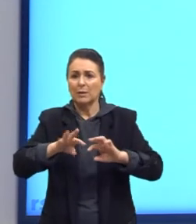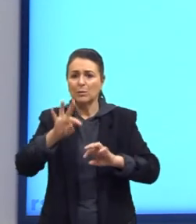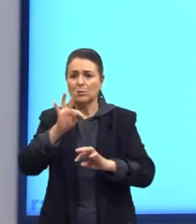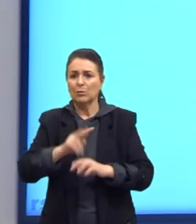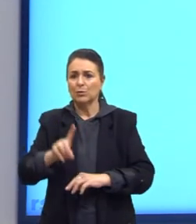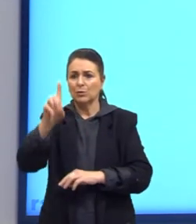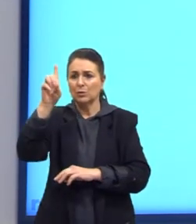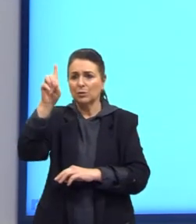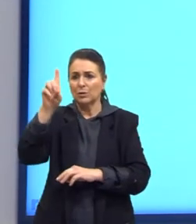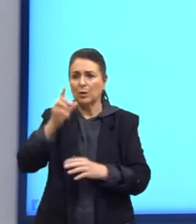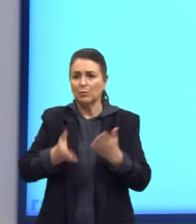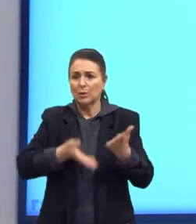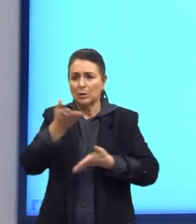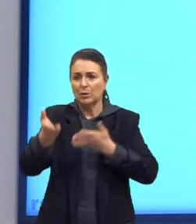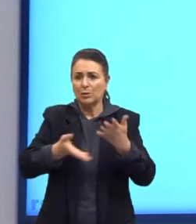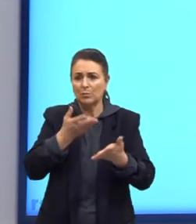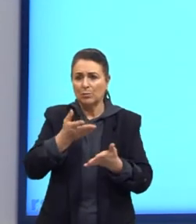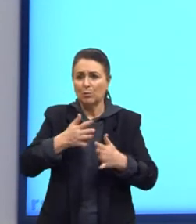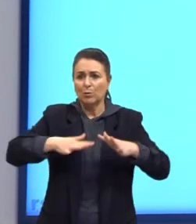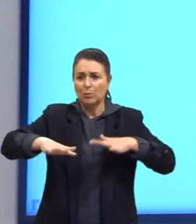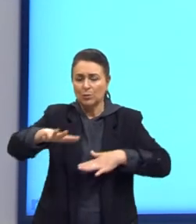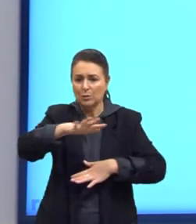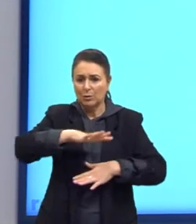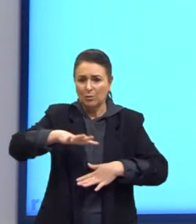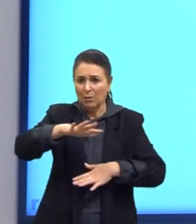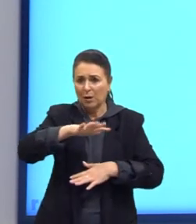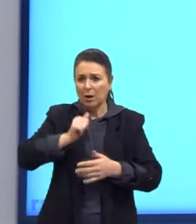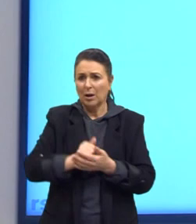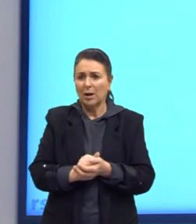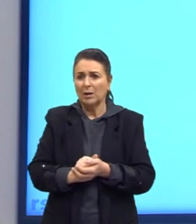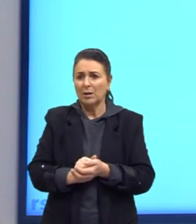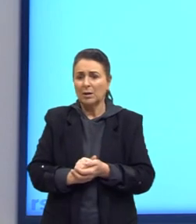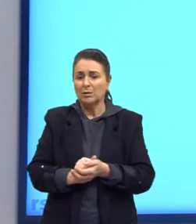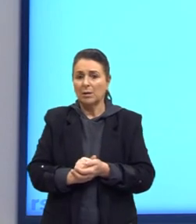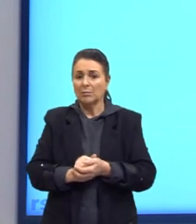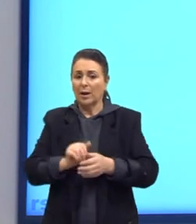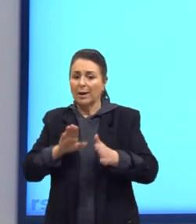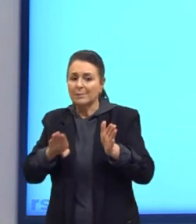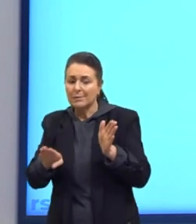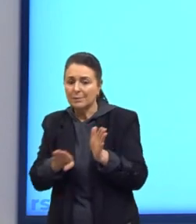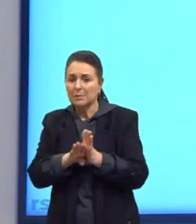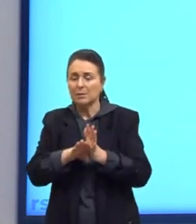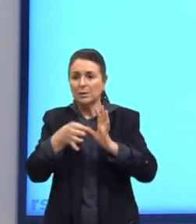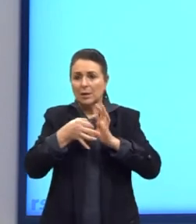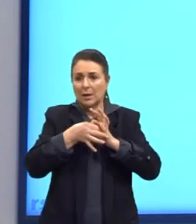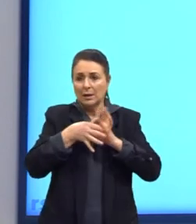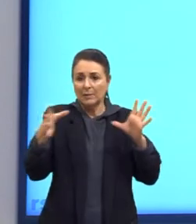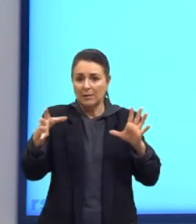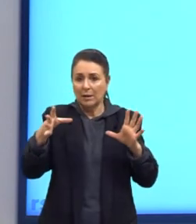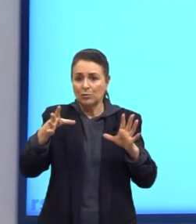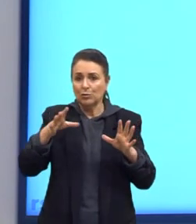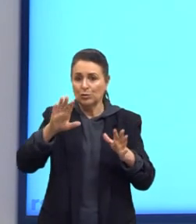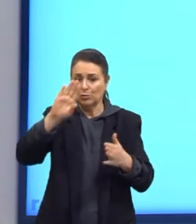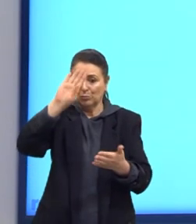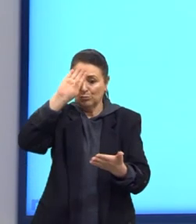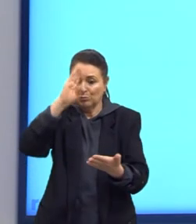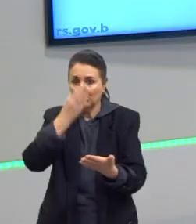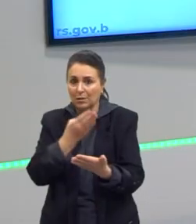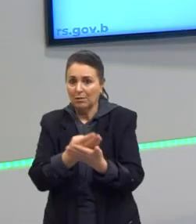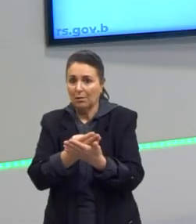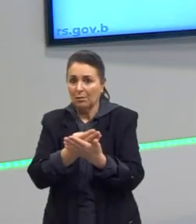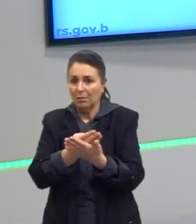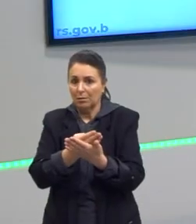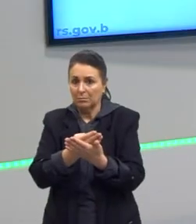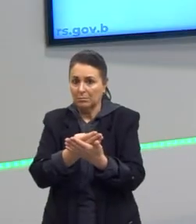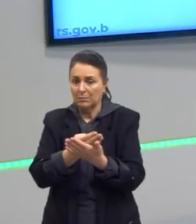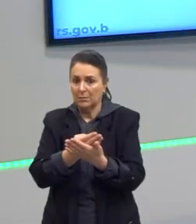não. Restringem... A alternativa correta, a letra E. Restringem a liberdade de credo. Se nós estamos em